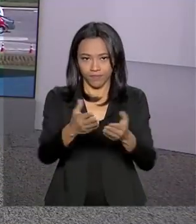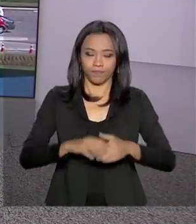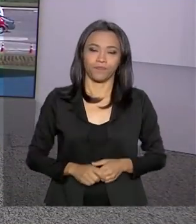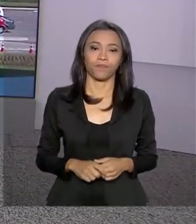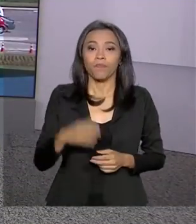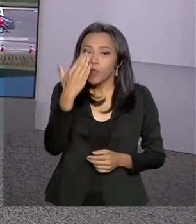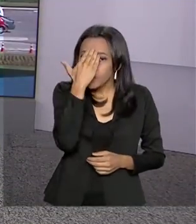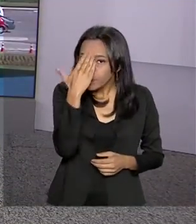Obrigada, Luciana.